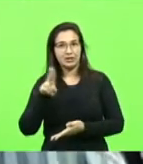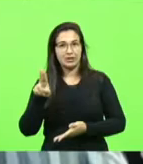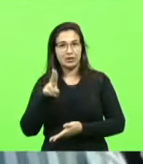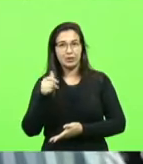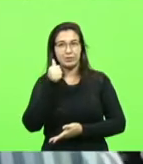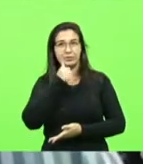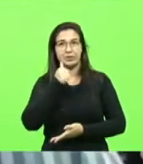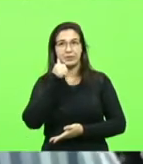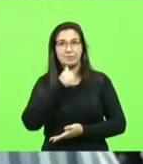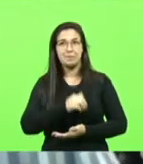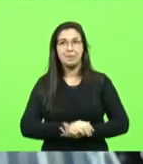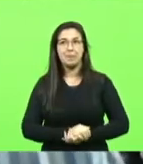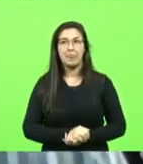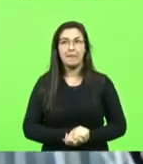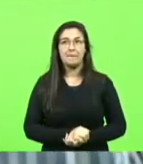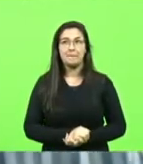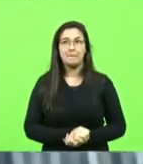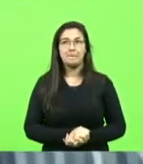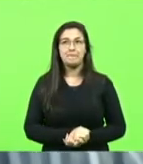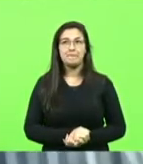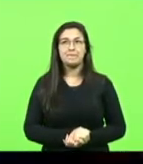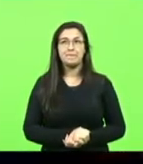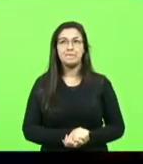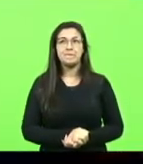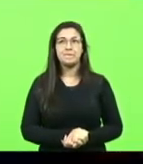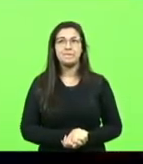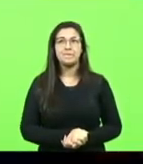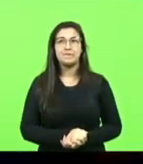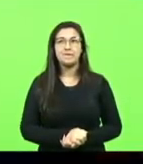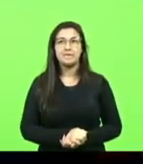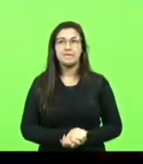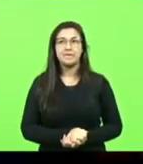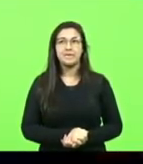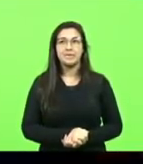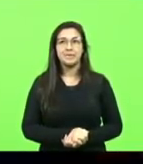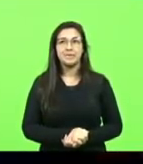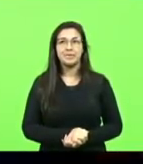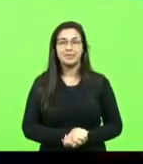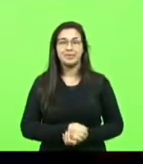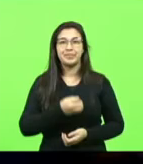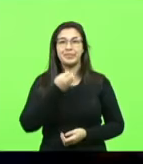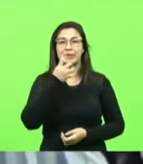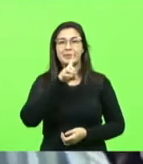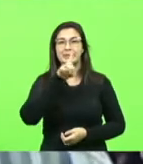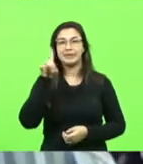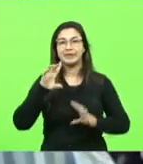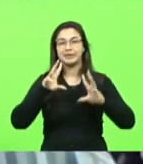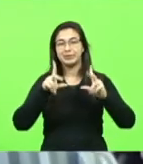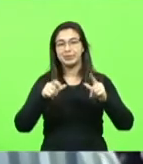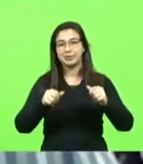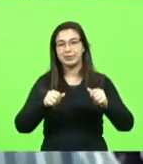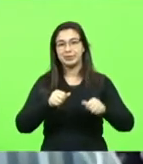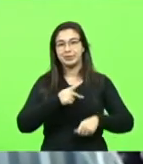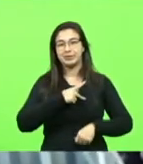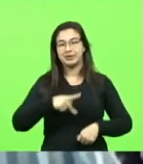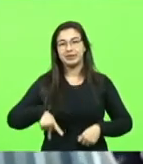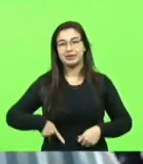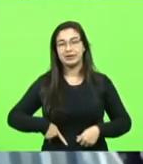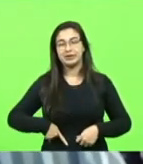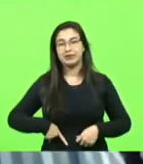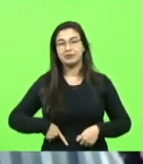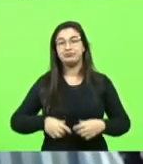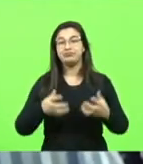Compartilhar, Não estou te ouvindo. Fala. Agora está bom. Fala. Bom dia, bom dia a todos. Bom dia, presidente. Eu também queria